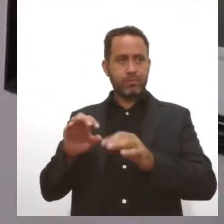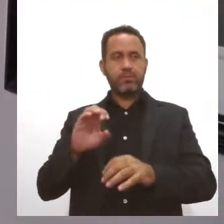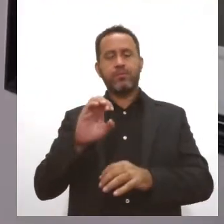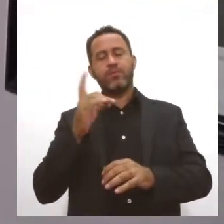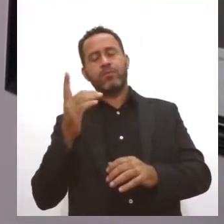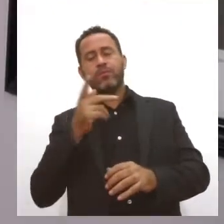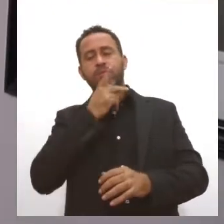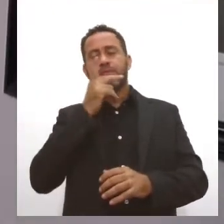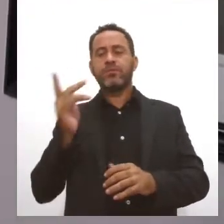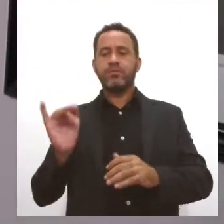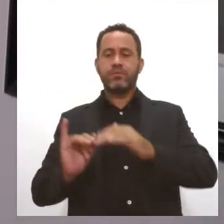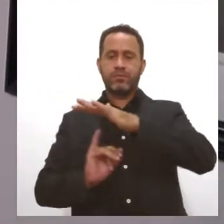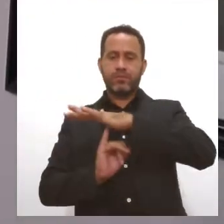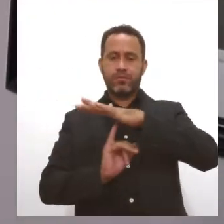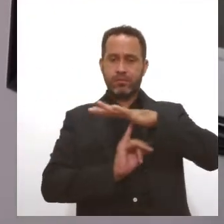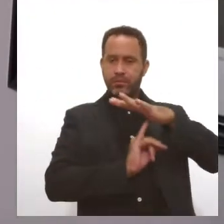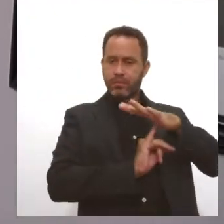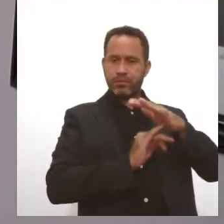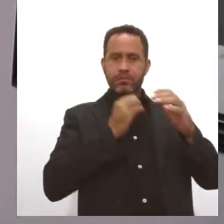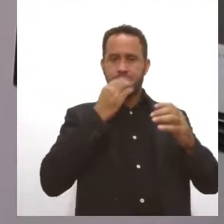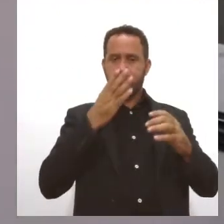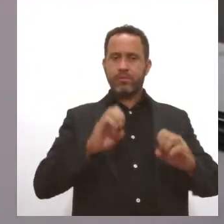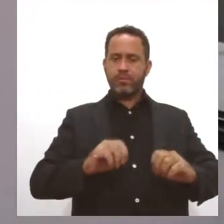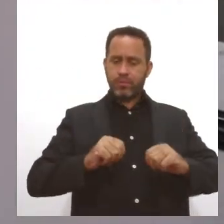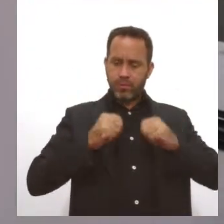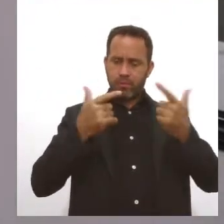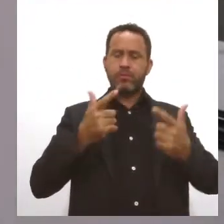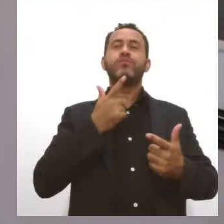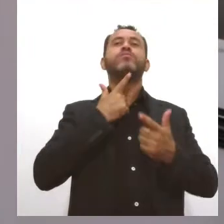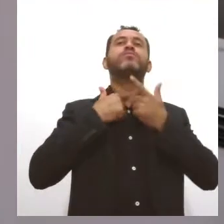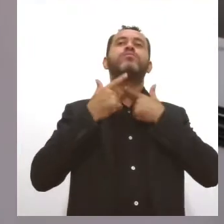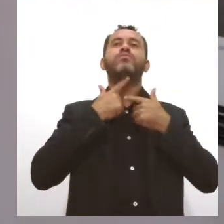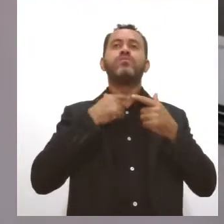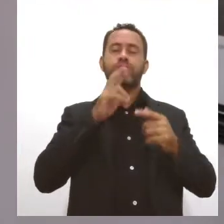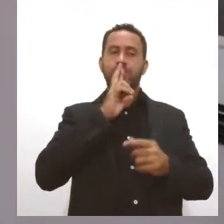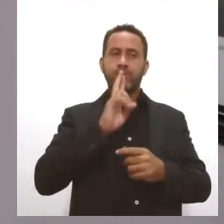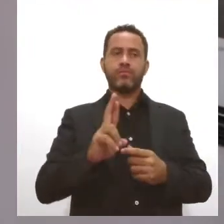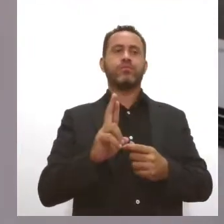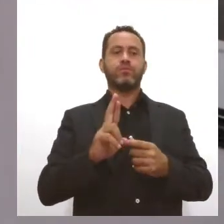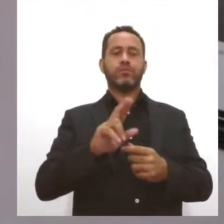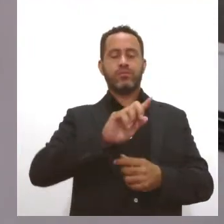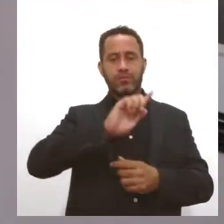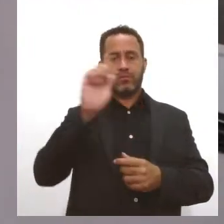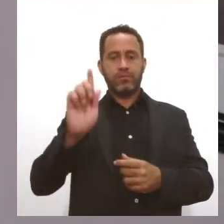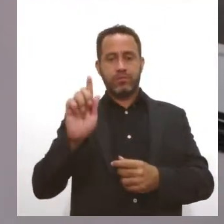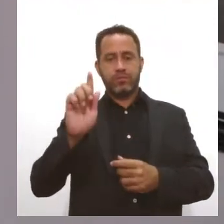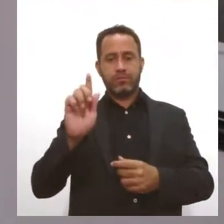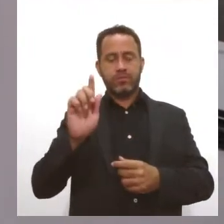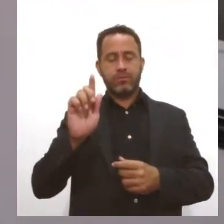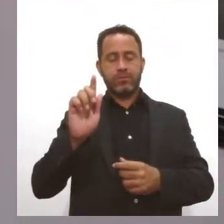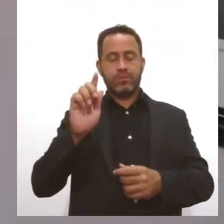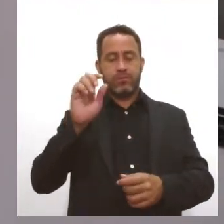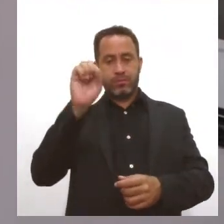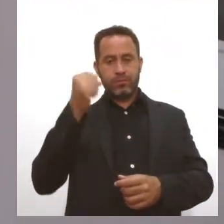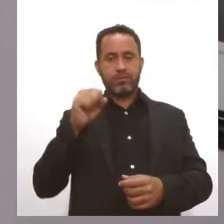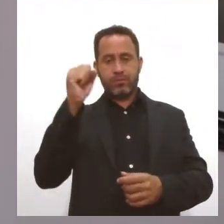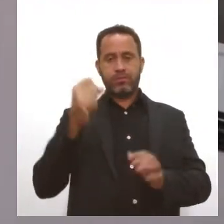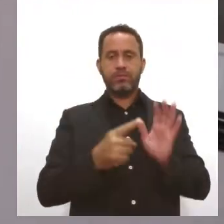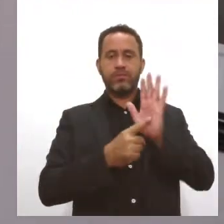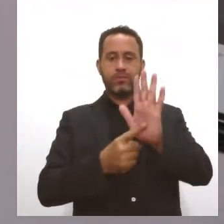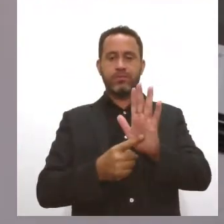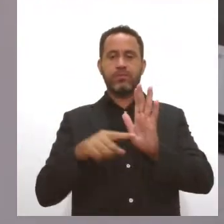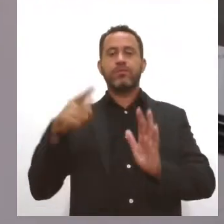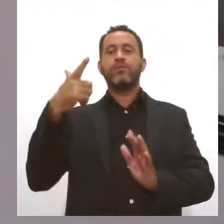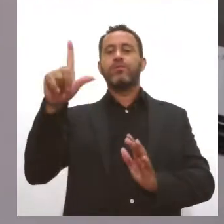desejando boa sorte, desejando bons resultados na gestão do 3J de Sergipe, que já apresentou em outros